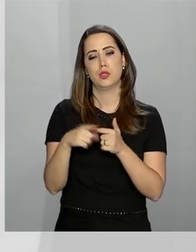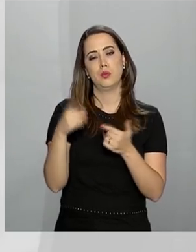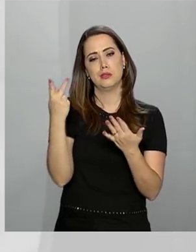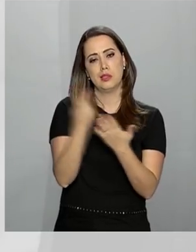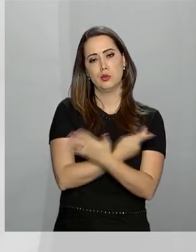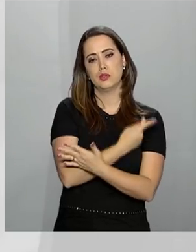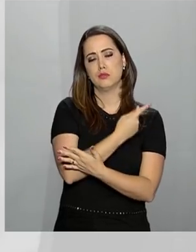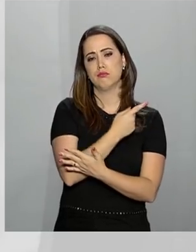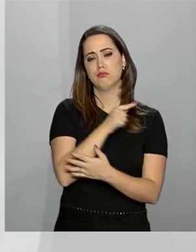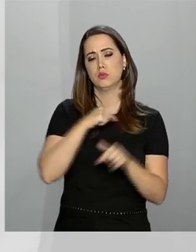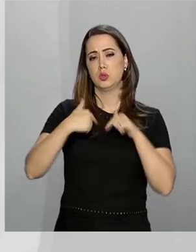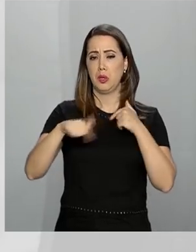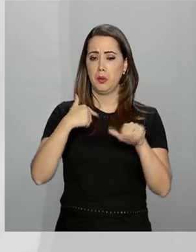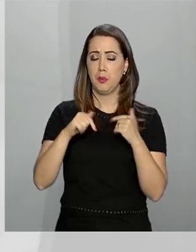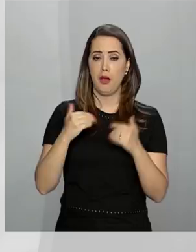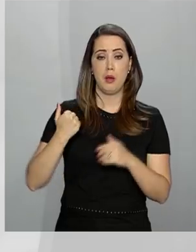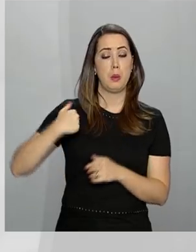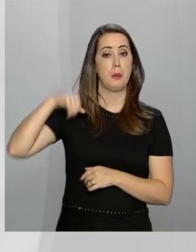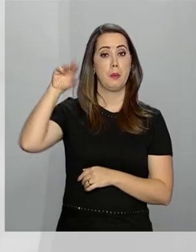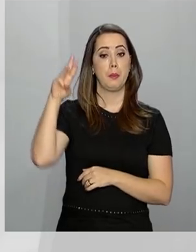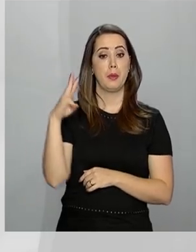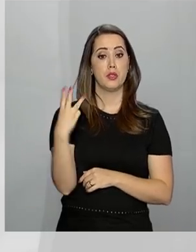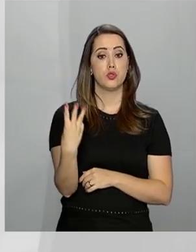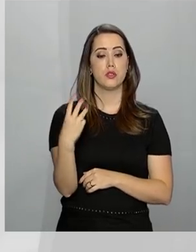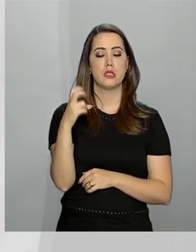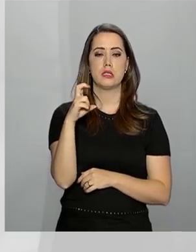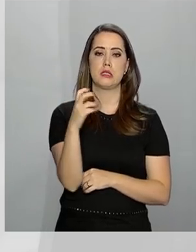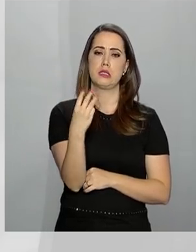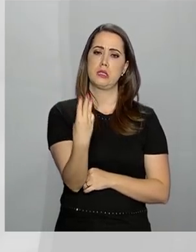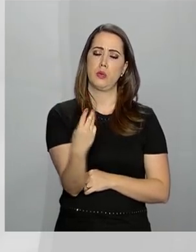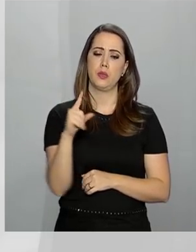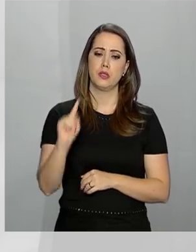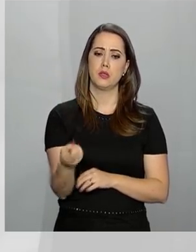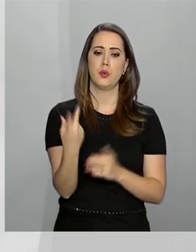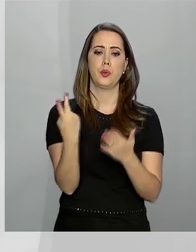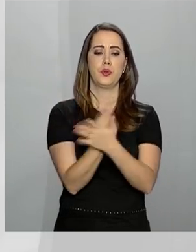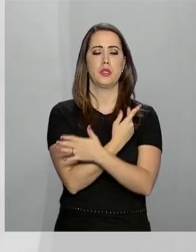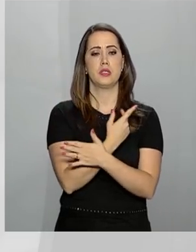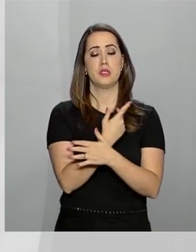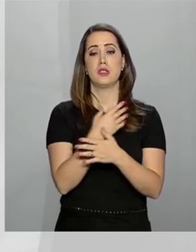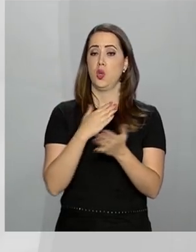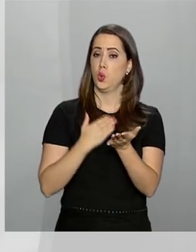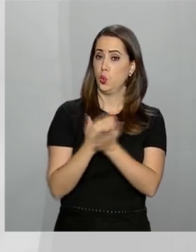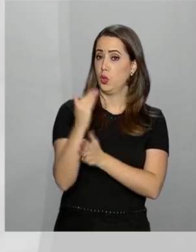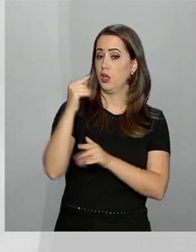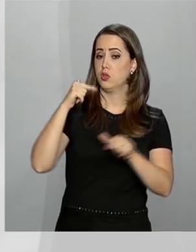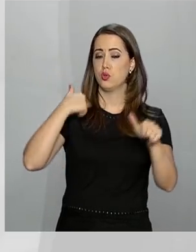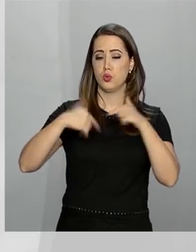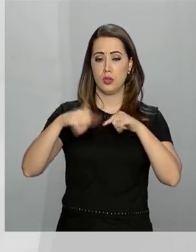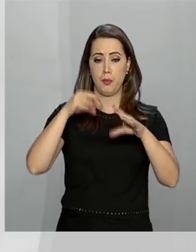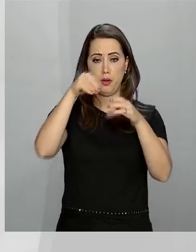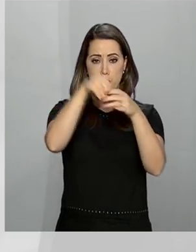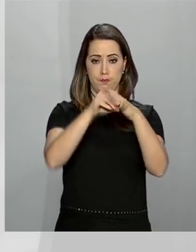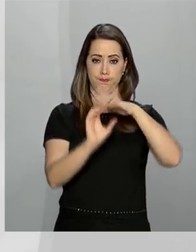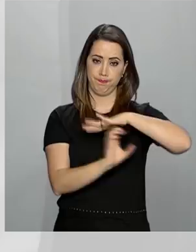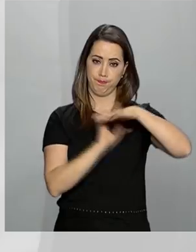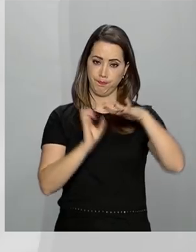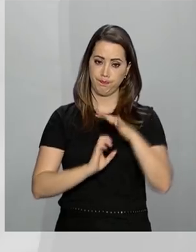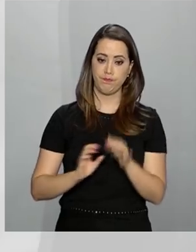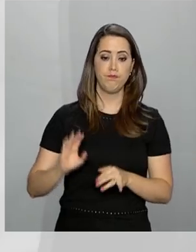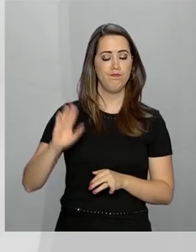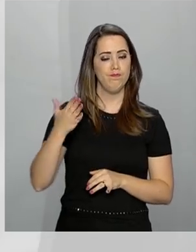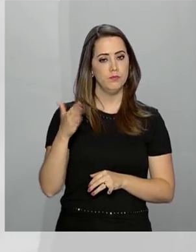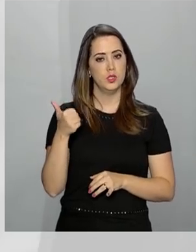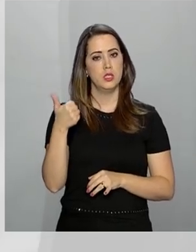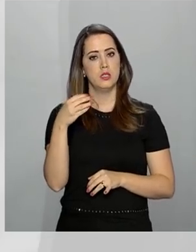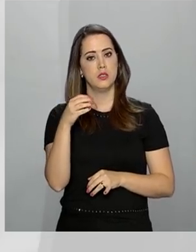Mais de 353 mil aconteceram com trabalhadores durante a atividade na empresa. Cerca de